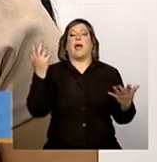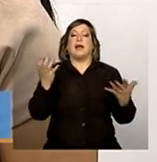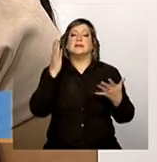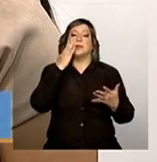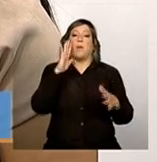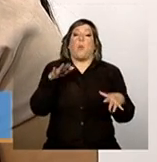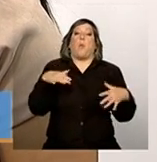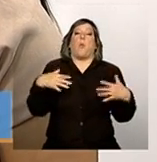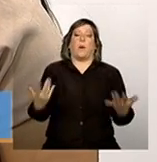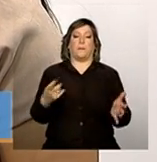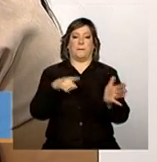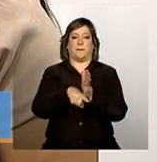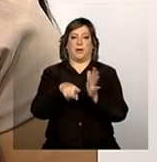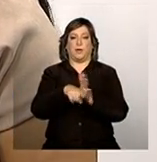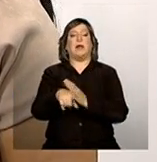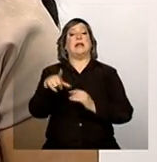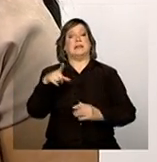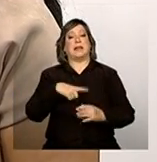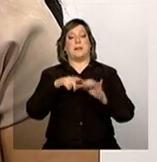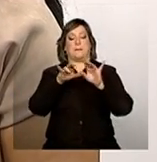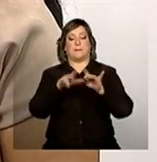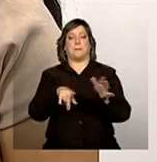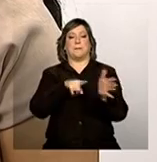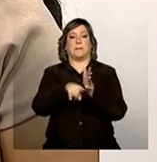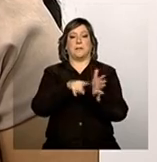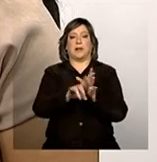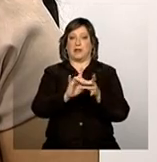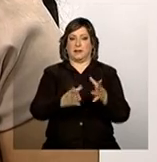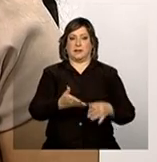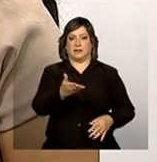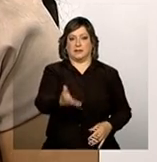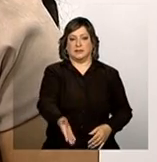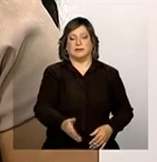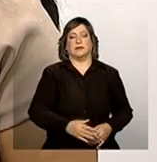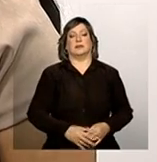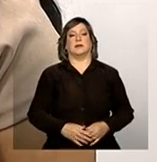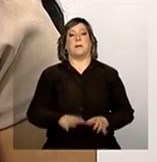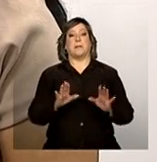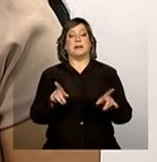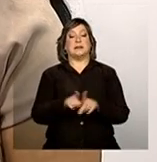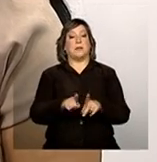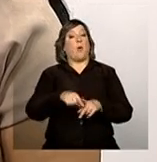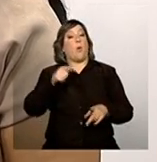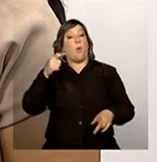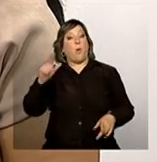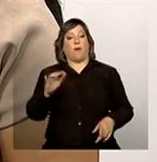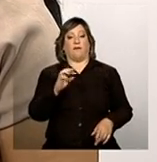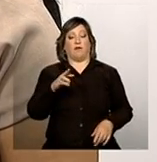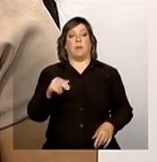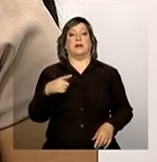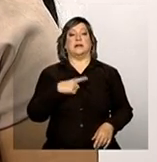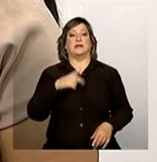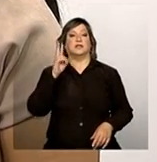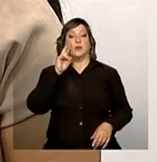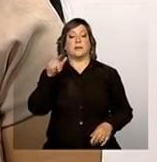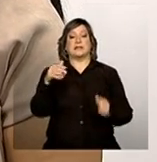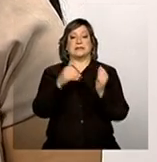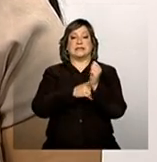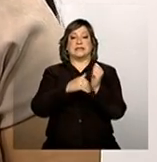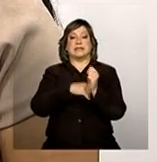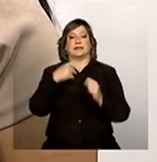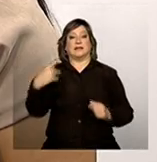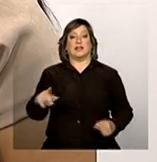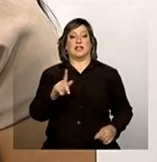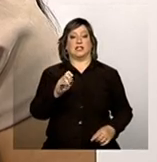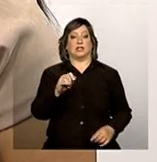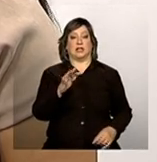esses questionários estão disponíveis. Agora, outra forma de acesso ao sistema é via a senha do gestor ou